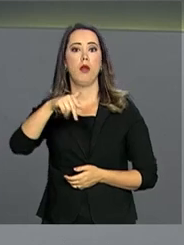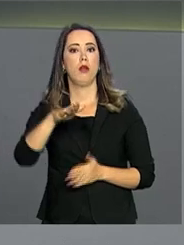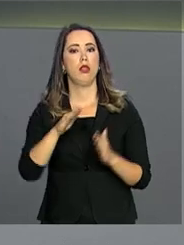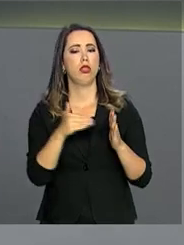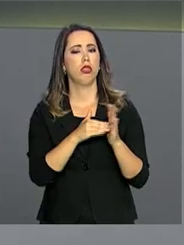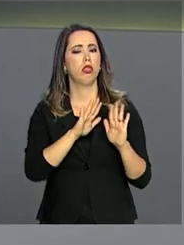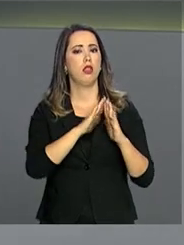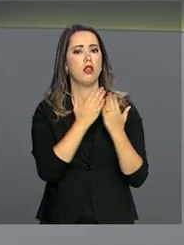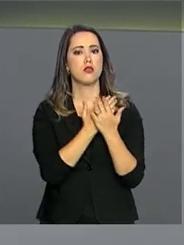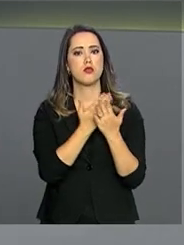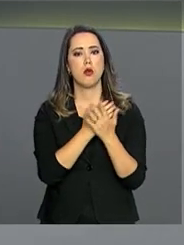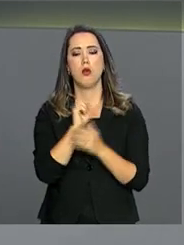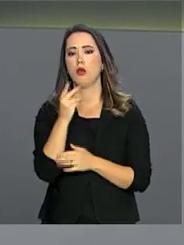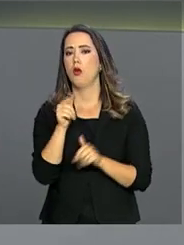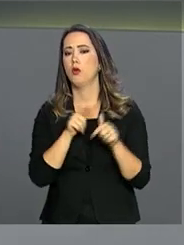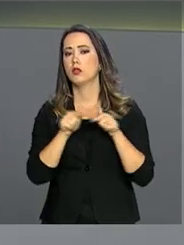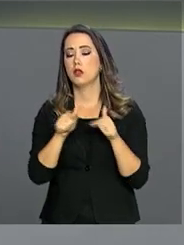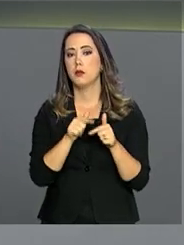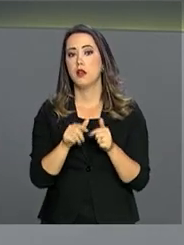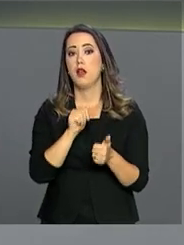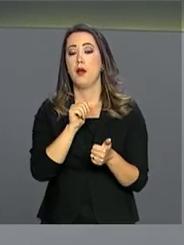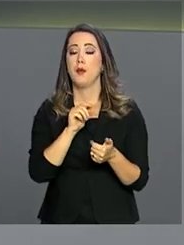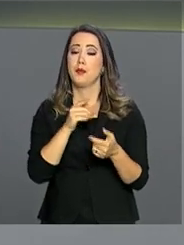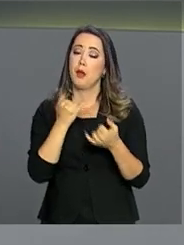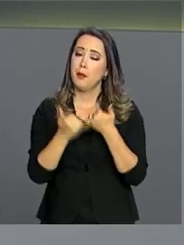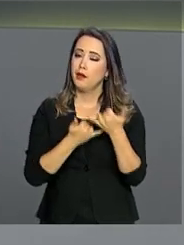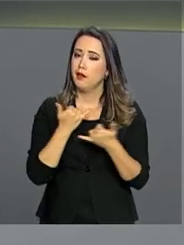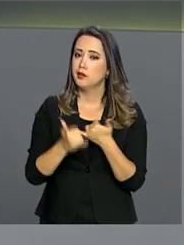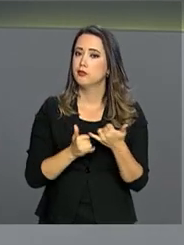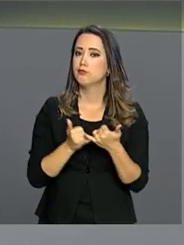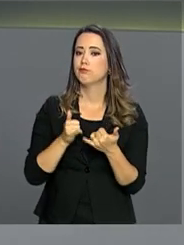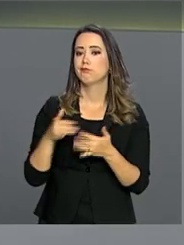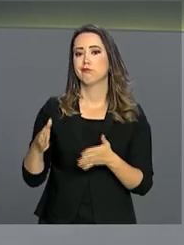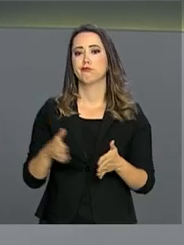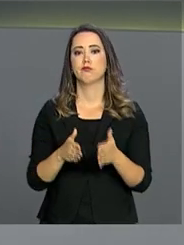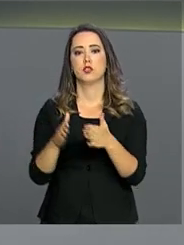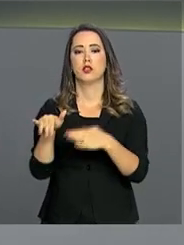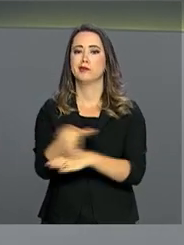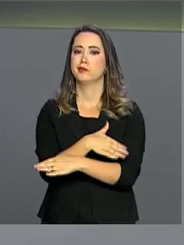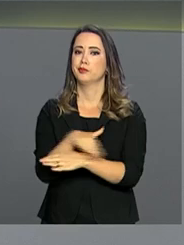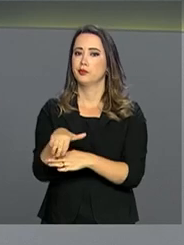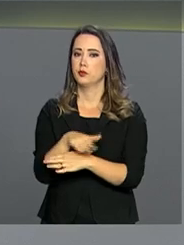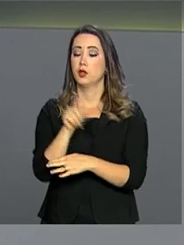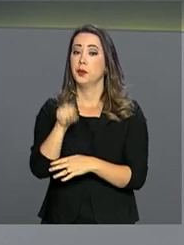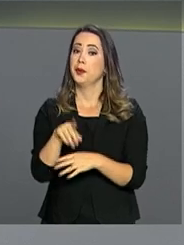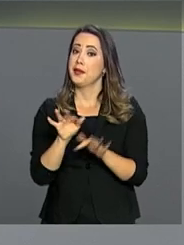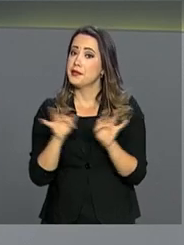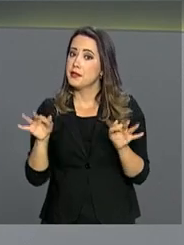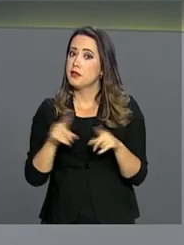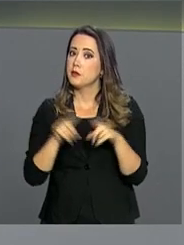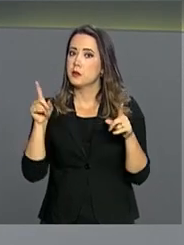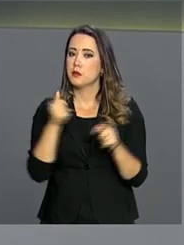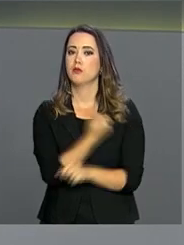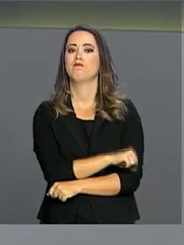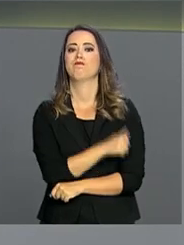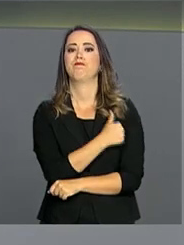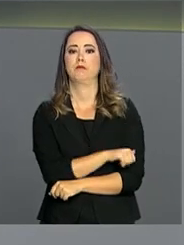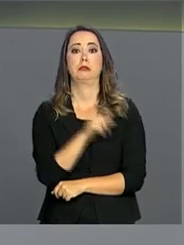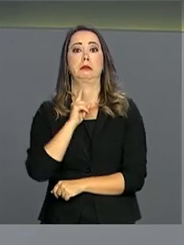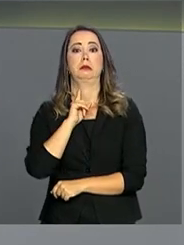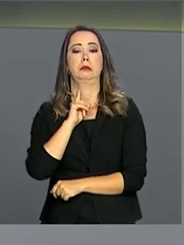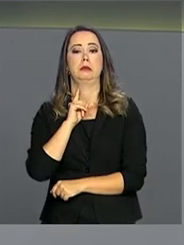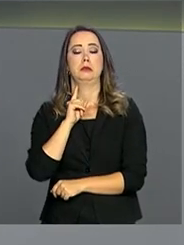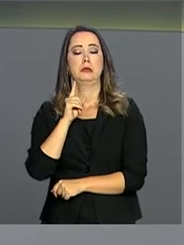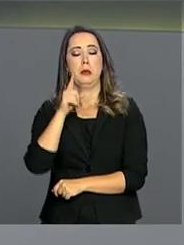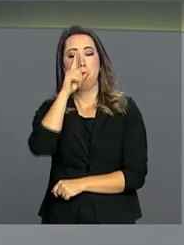trabalho, brincar de bola na rua, ações simples, mas que para muitos moradores do Rio de Janeiro significam correr riscos. Para